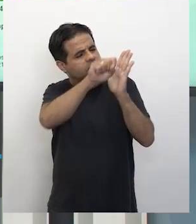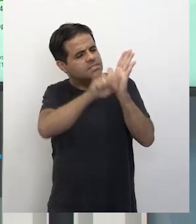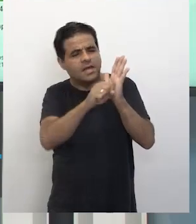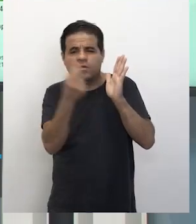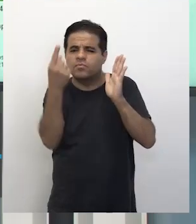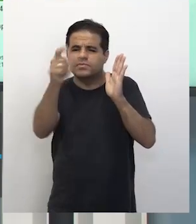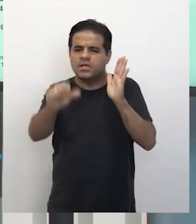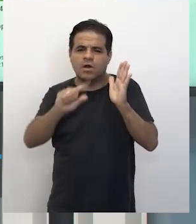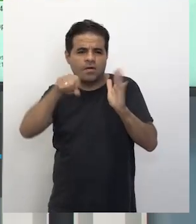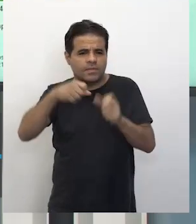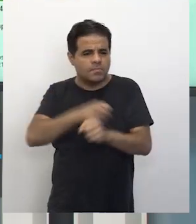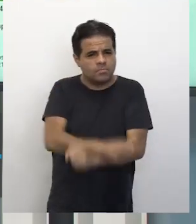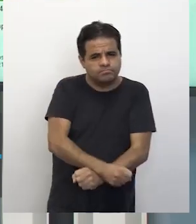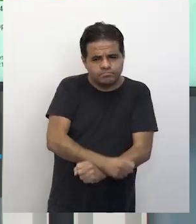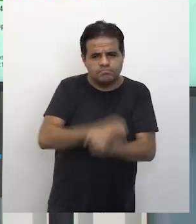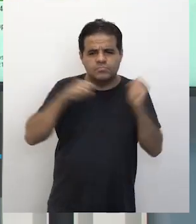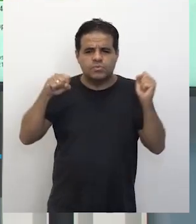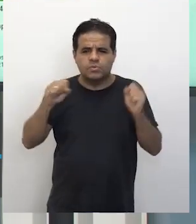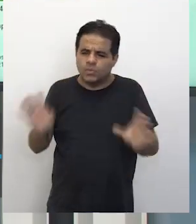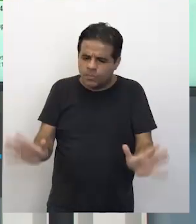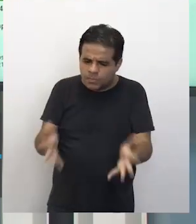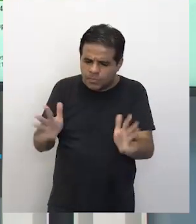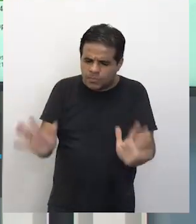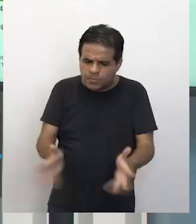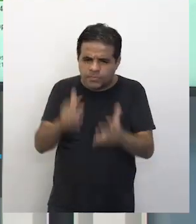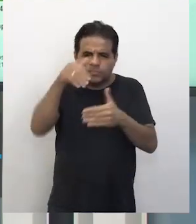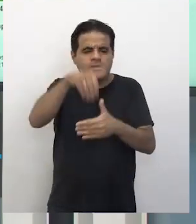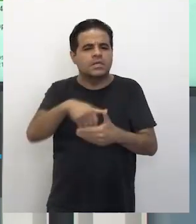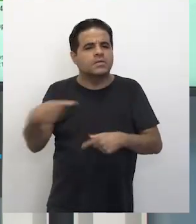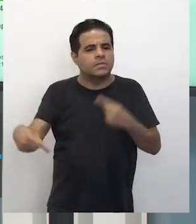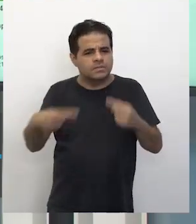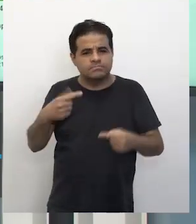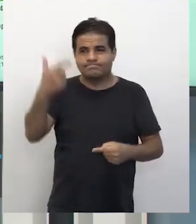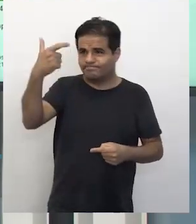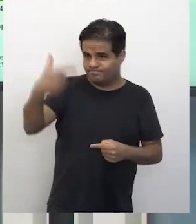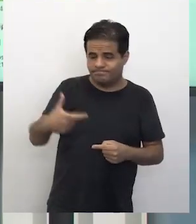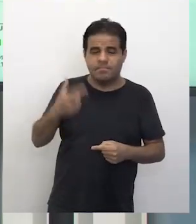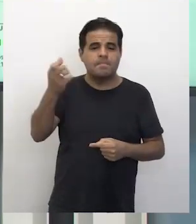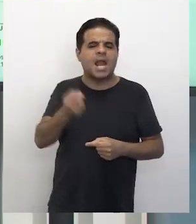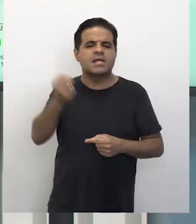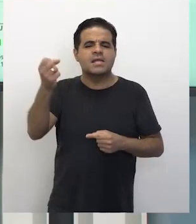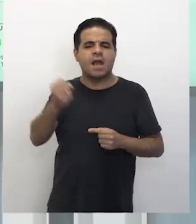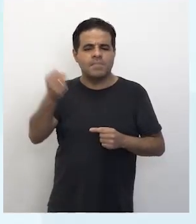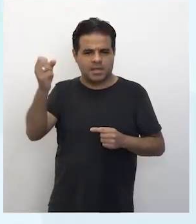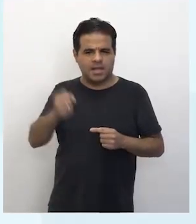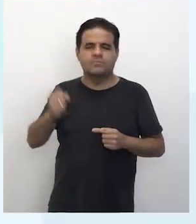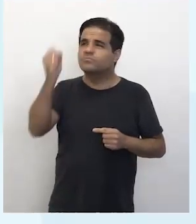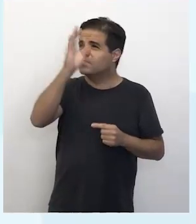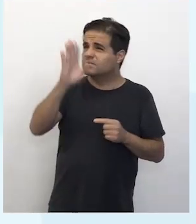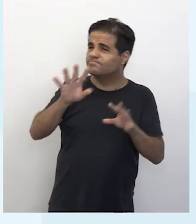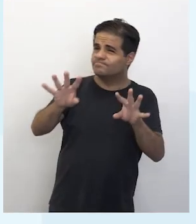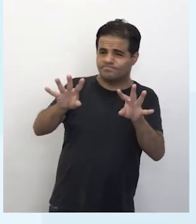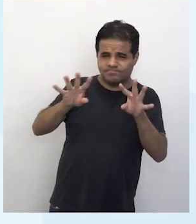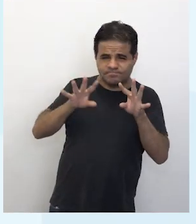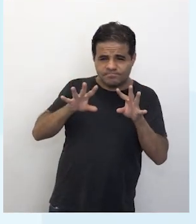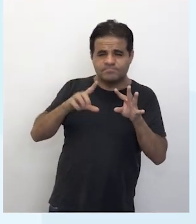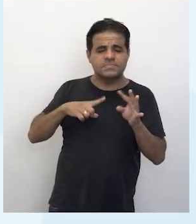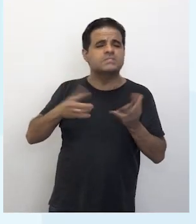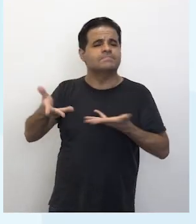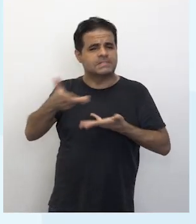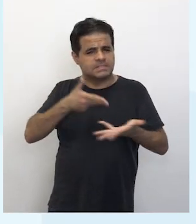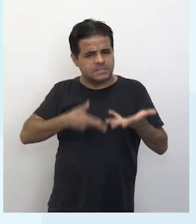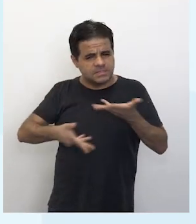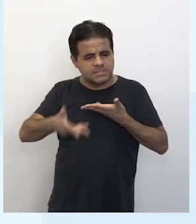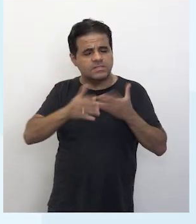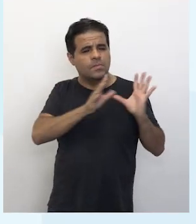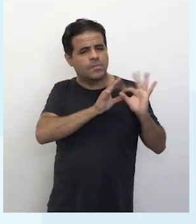depois da abolição, os incentivos e dentro das políticas de branqueamento no Brasil. Nós tivemos essa relação aí também com